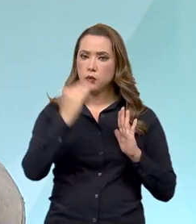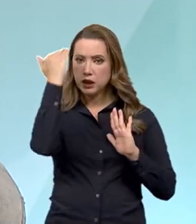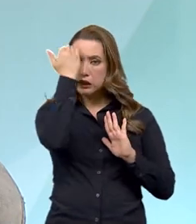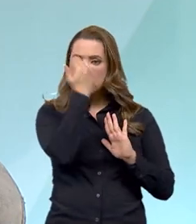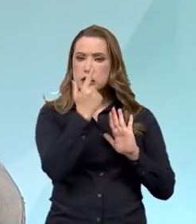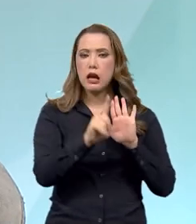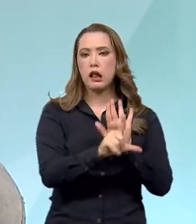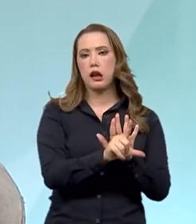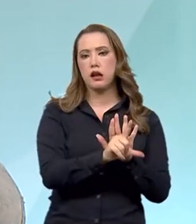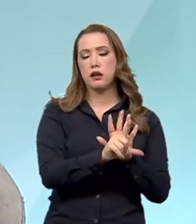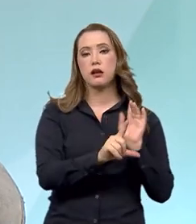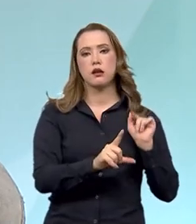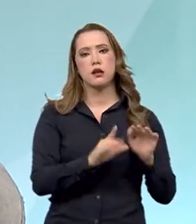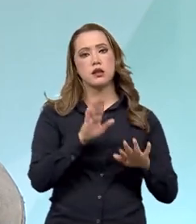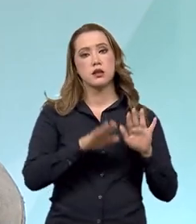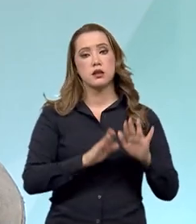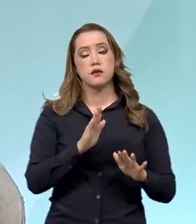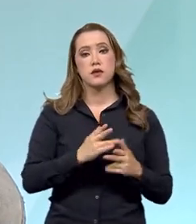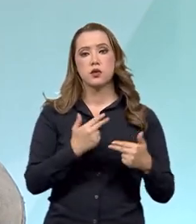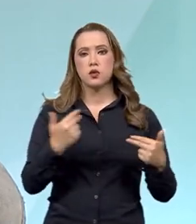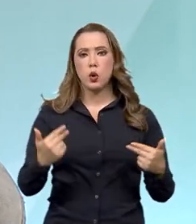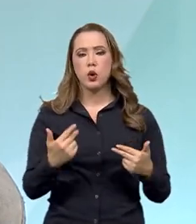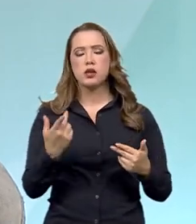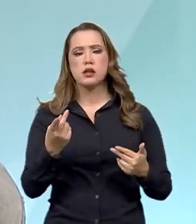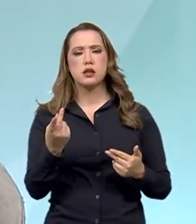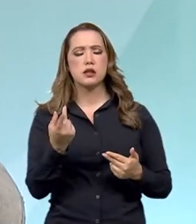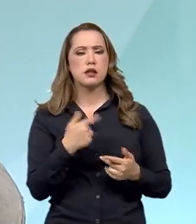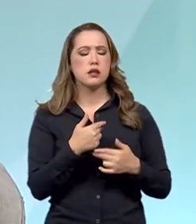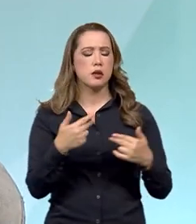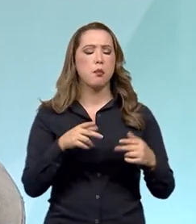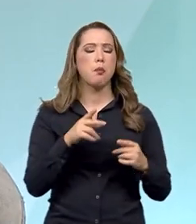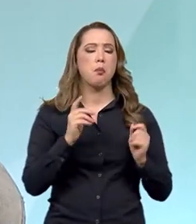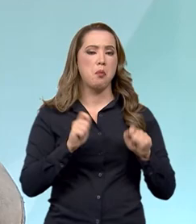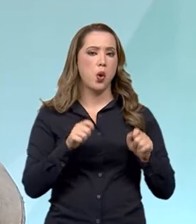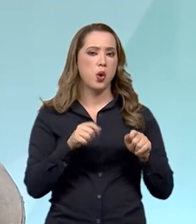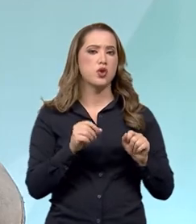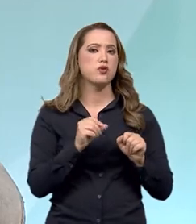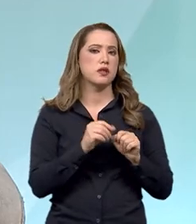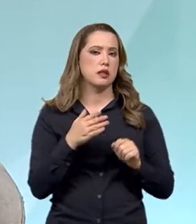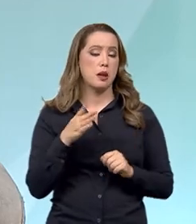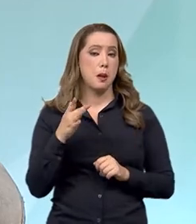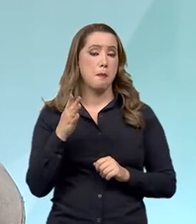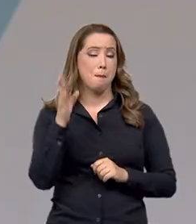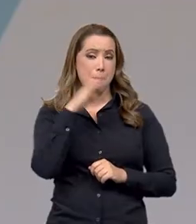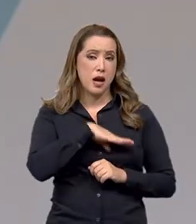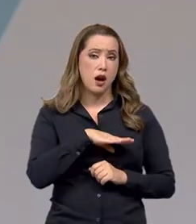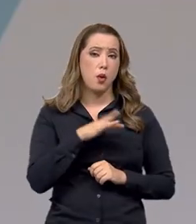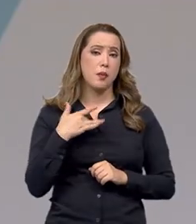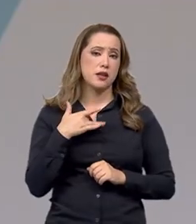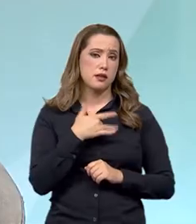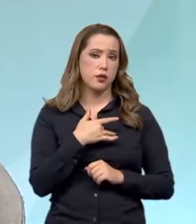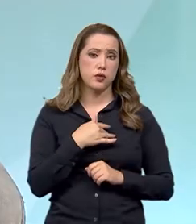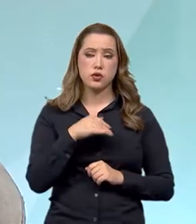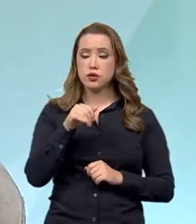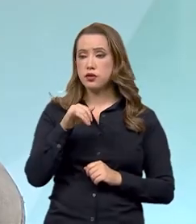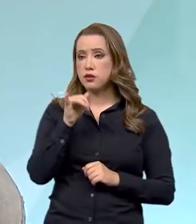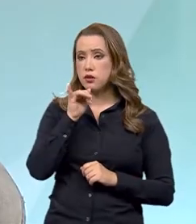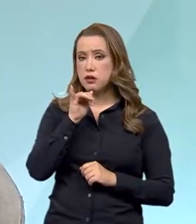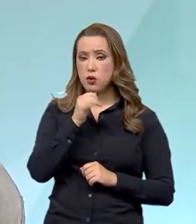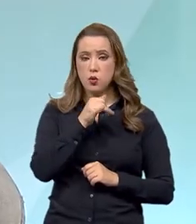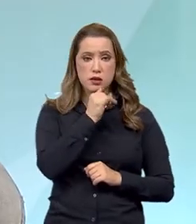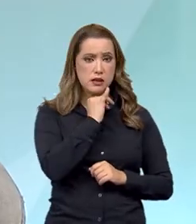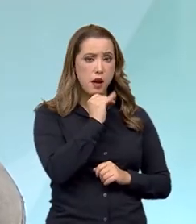delas são produtos contrabandeados, produtos nocivos à saúde. esses produtos... Cigarro é um clássico? Cigarro é um clássico.